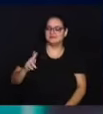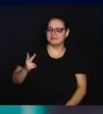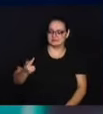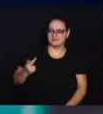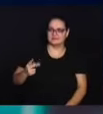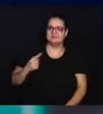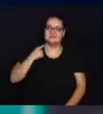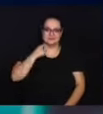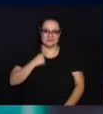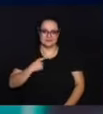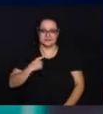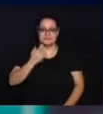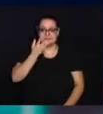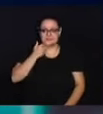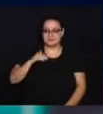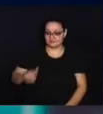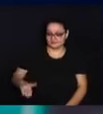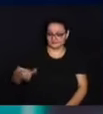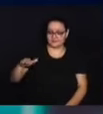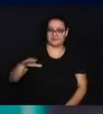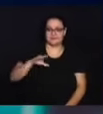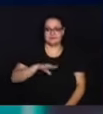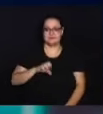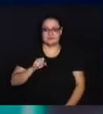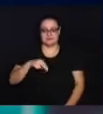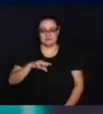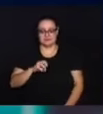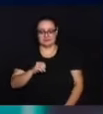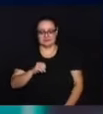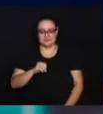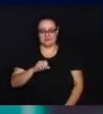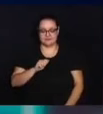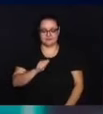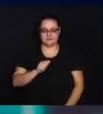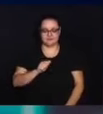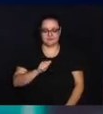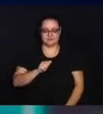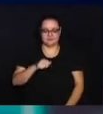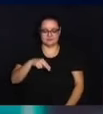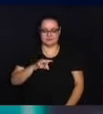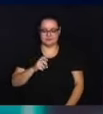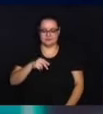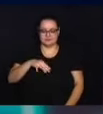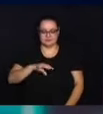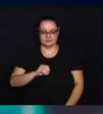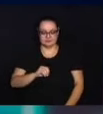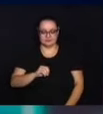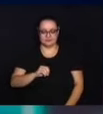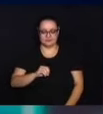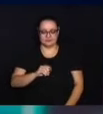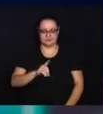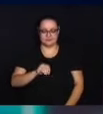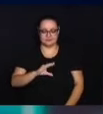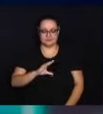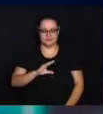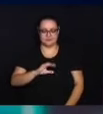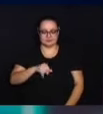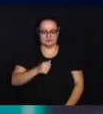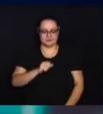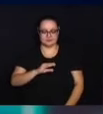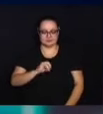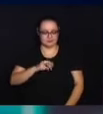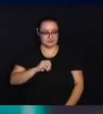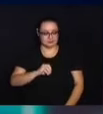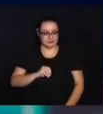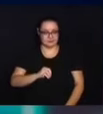Horizonte. Passou sua infância na cidade de Santo Antônio do Jacinto, Minas Gerais. E aos 23 anos de